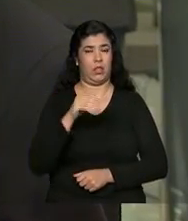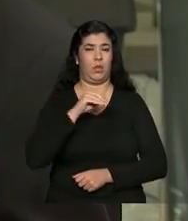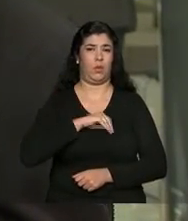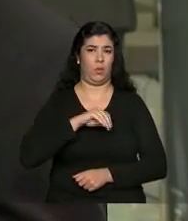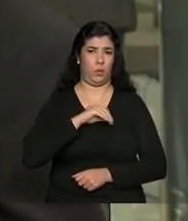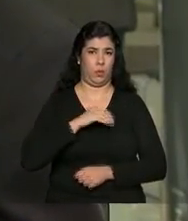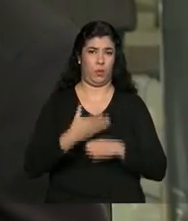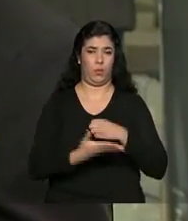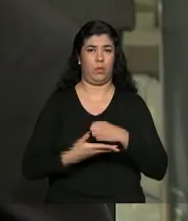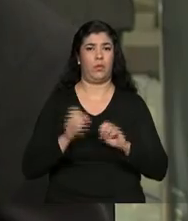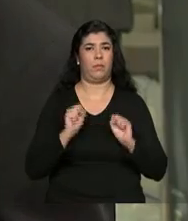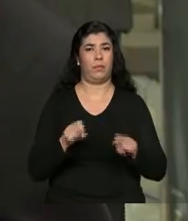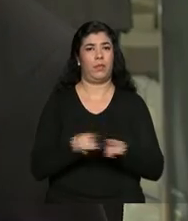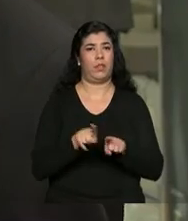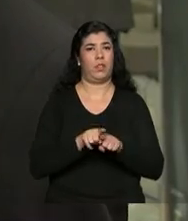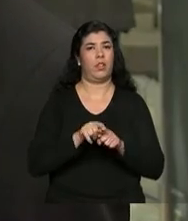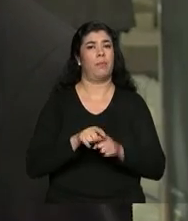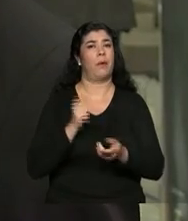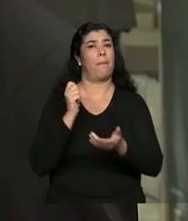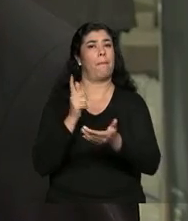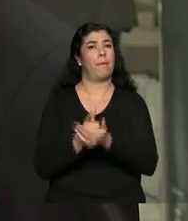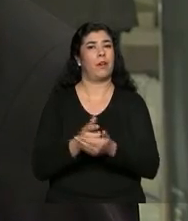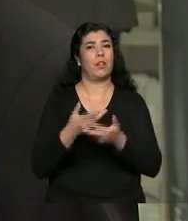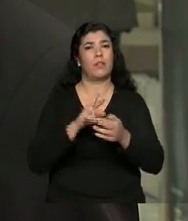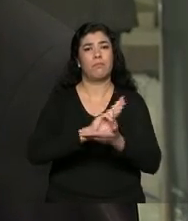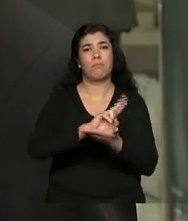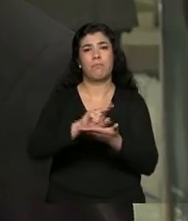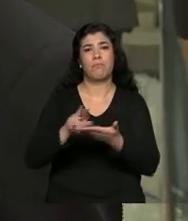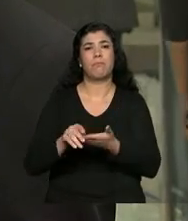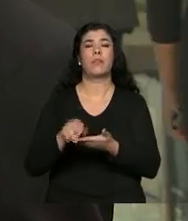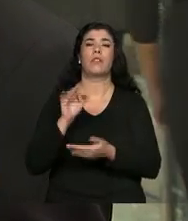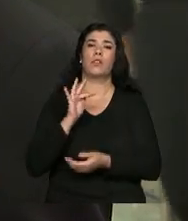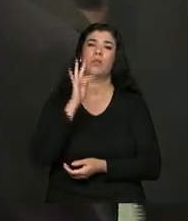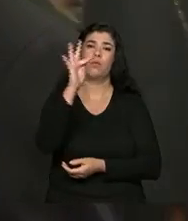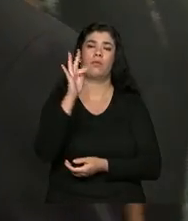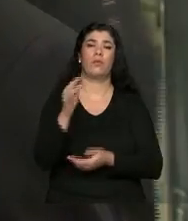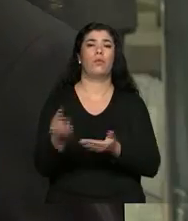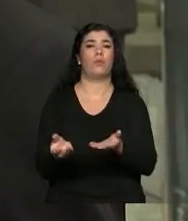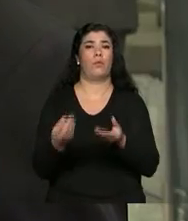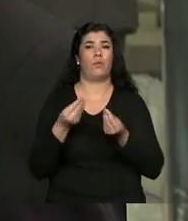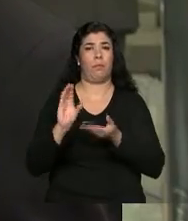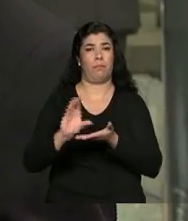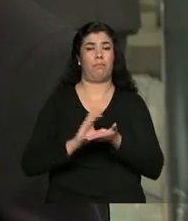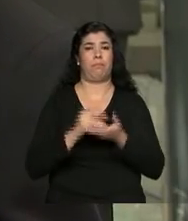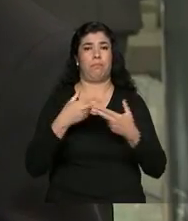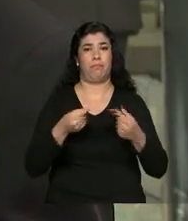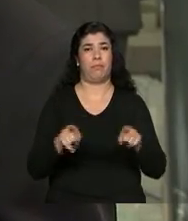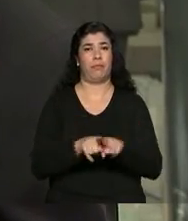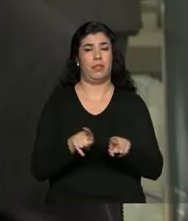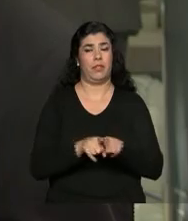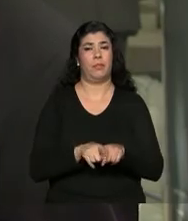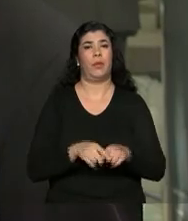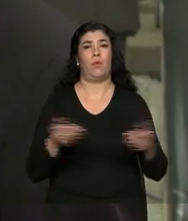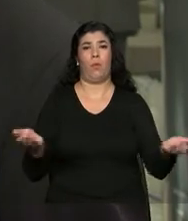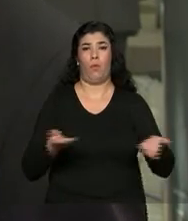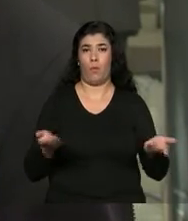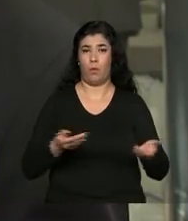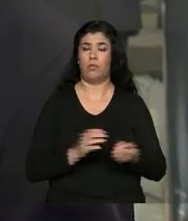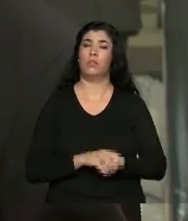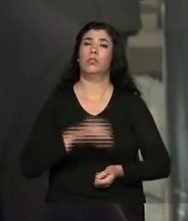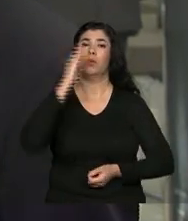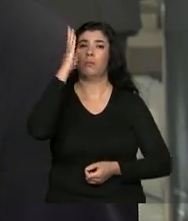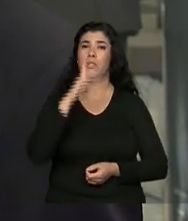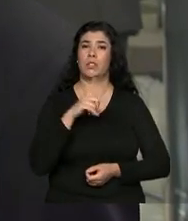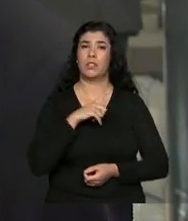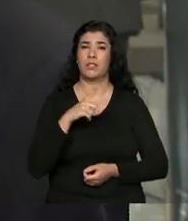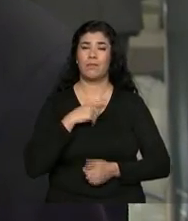mínimo para que ele possa ter todos os seus benefícios previdenciários. É bom registrar também que hoje o Brasil tem o maior